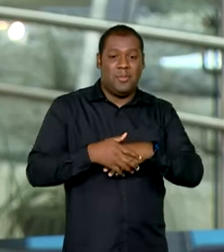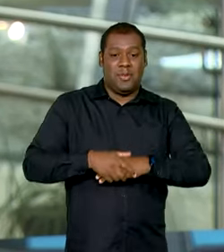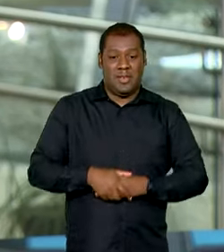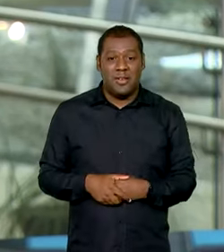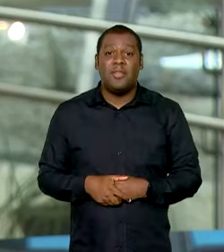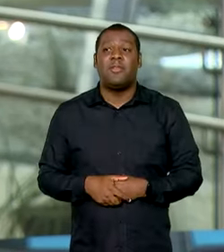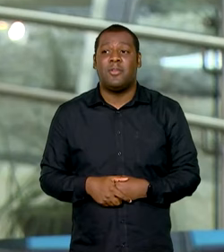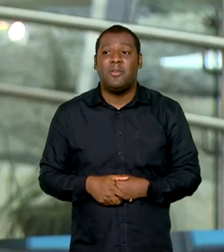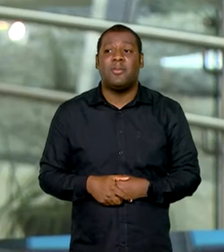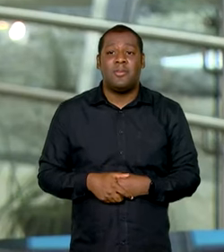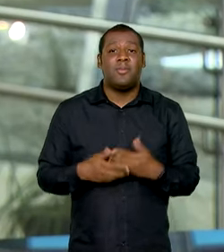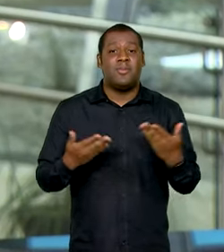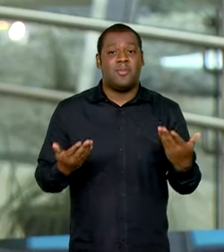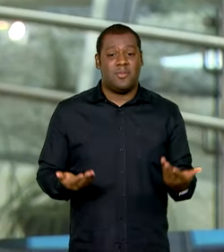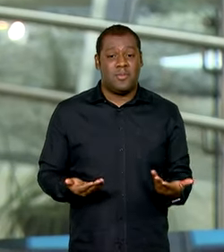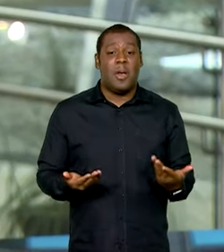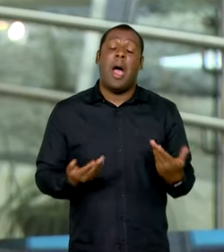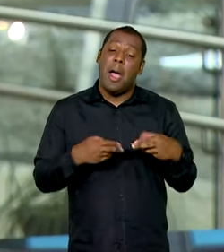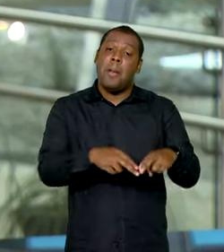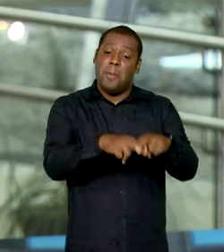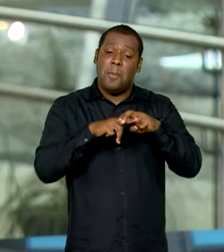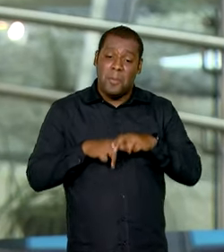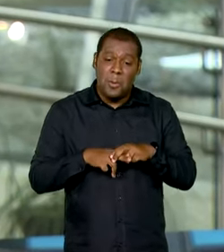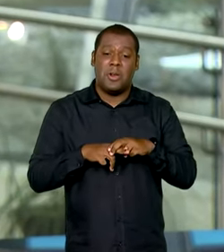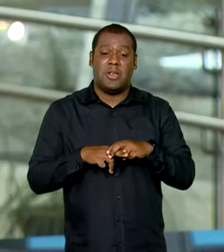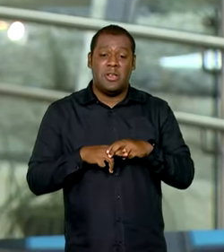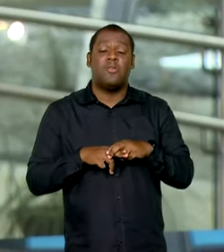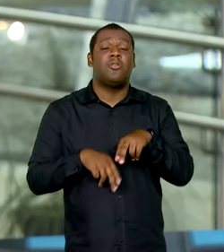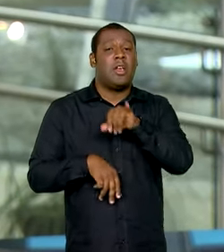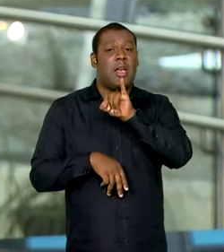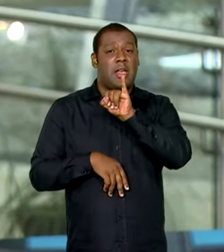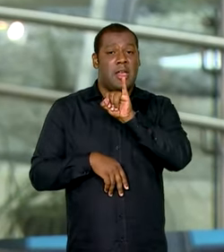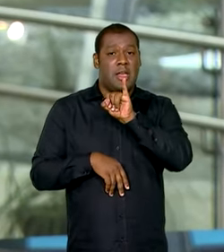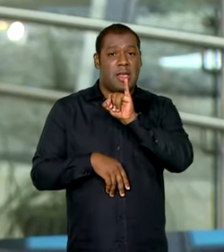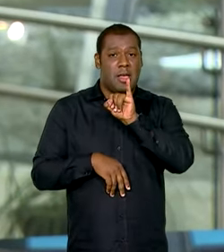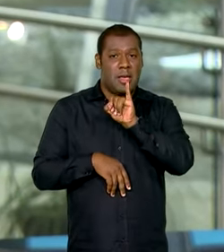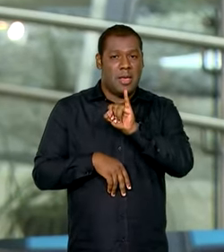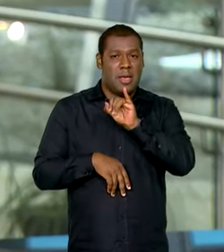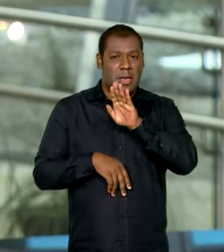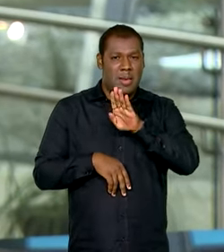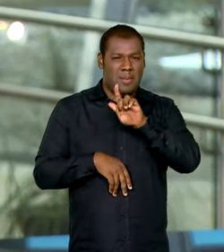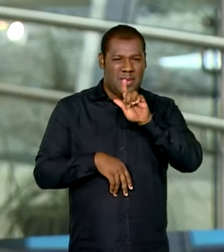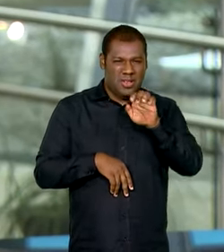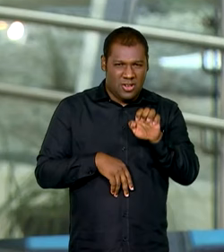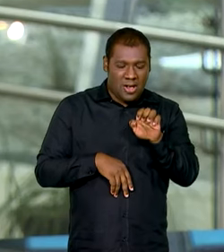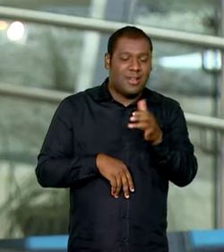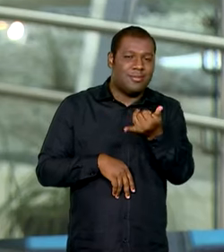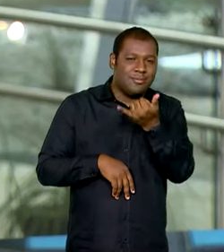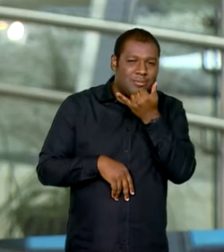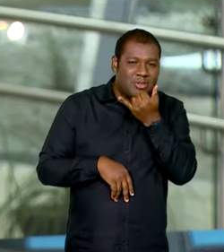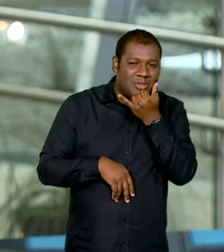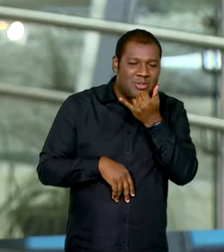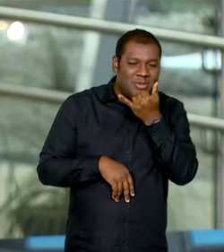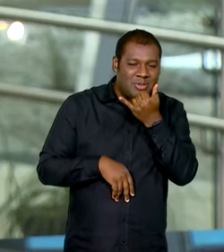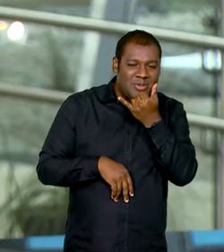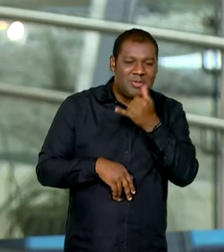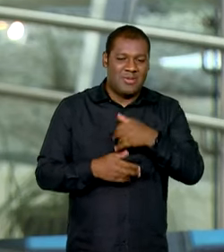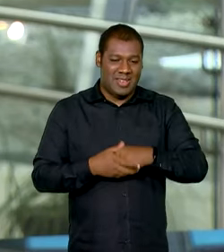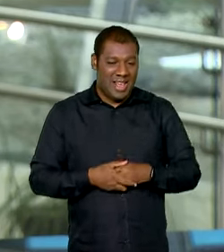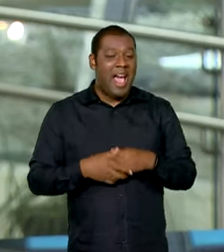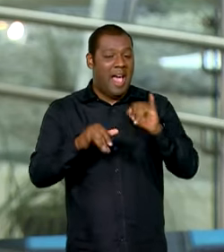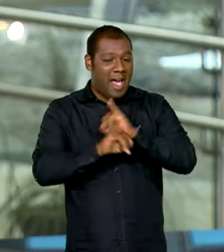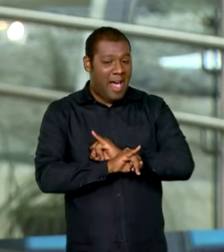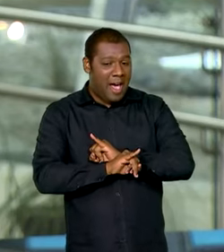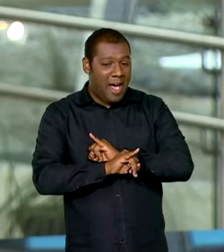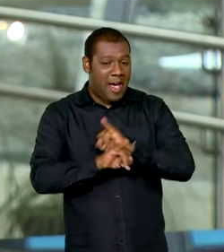vira também consumo. E com isso, cálculos do Dies indicam também que deve haver um aumento na